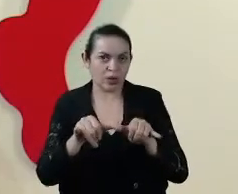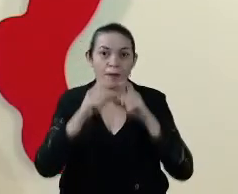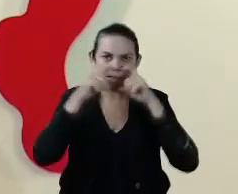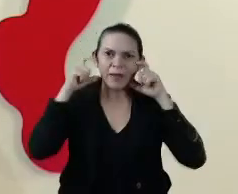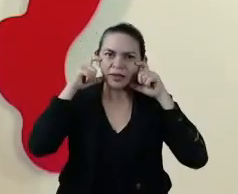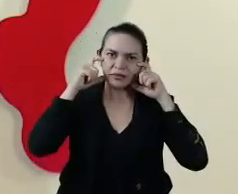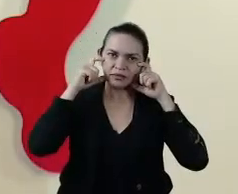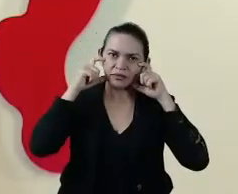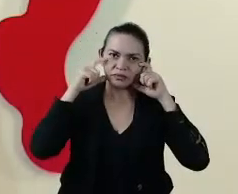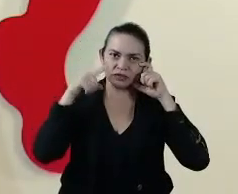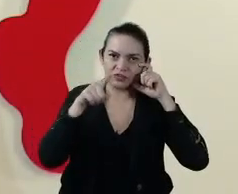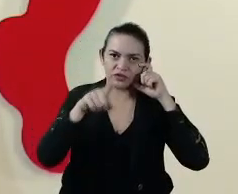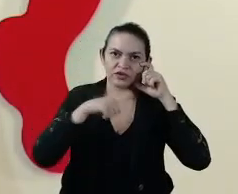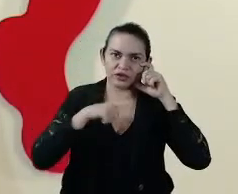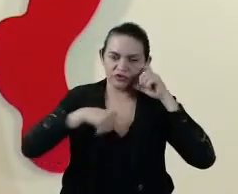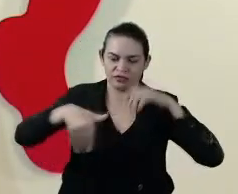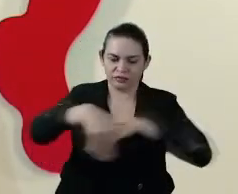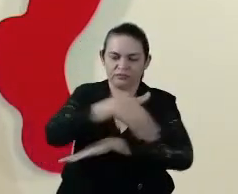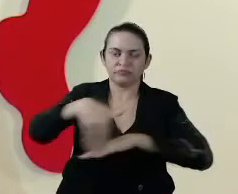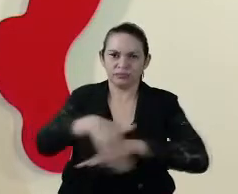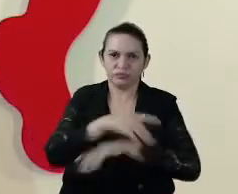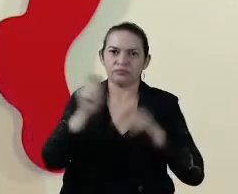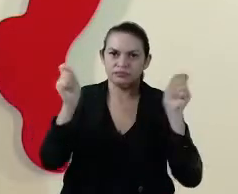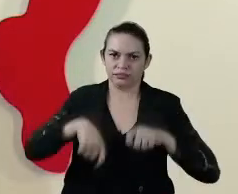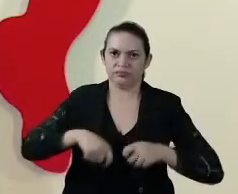Máscara, quando estiver na via pública.